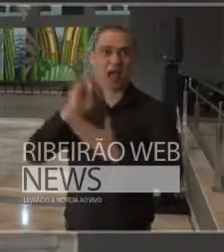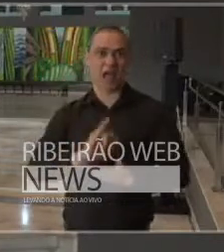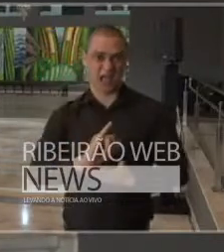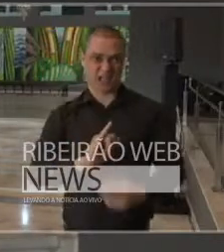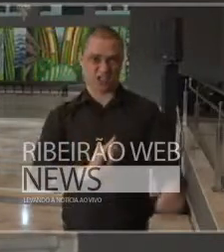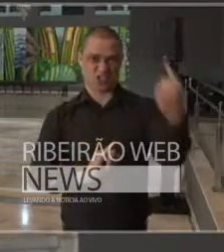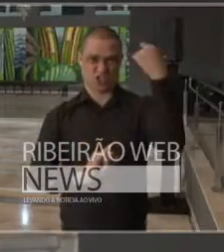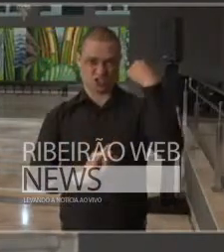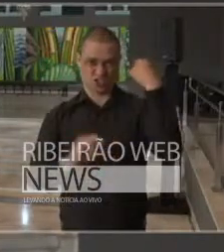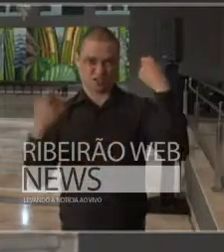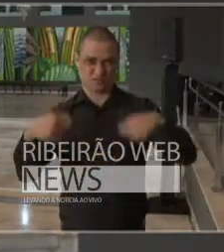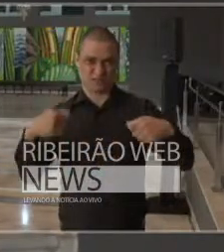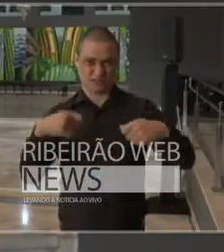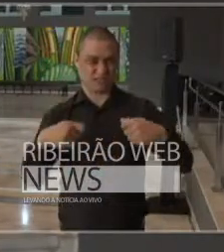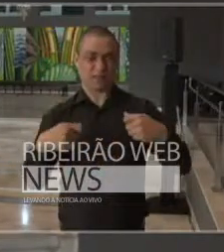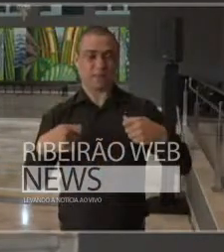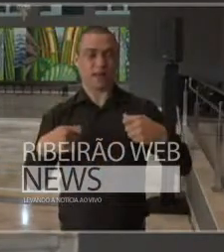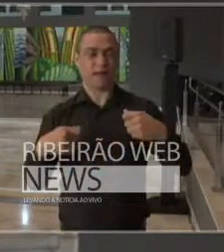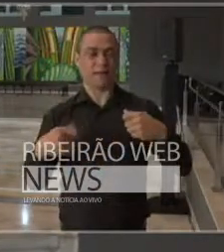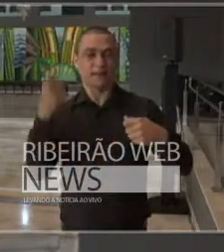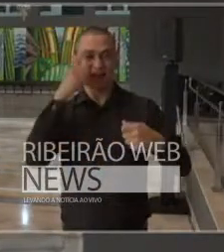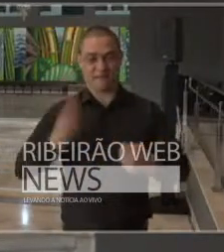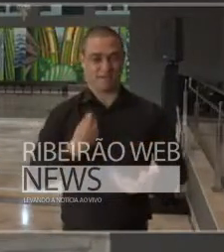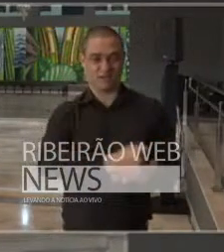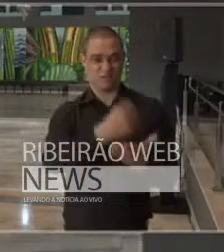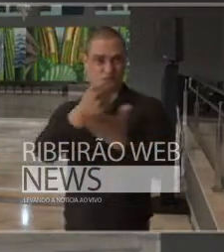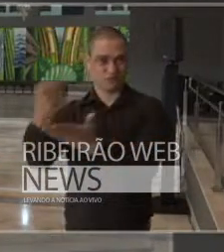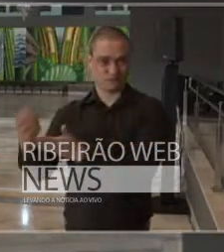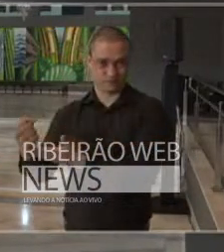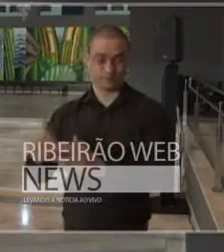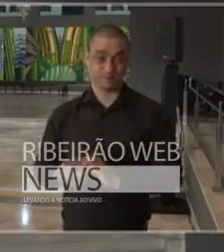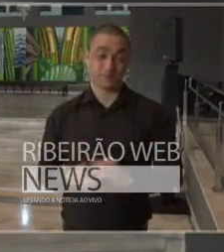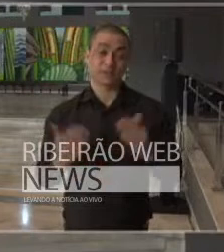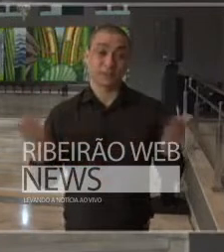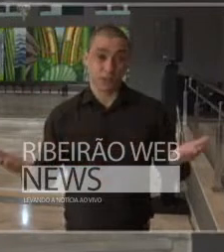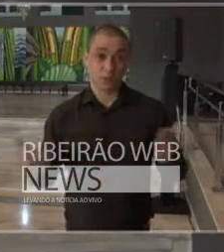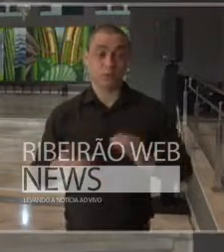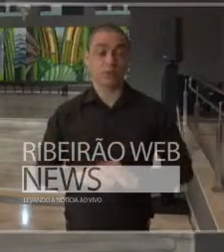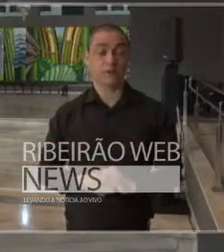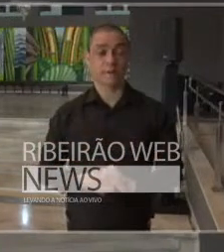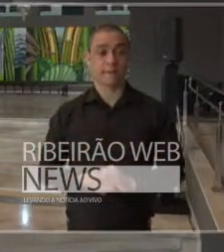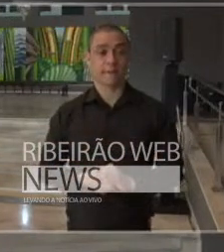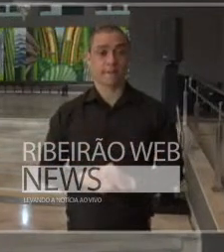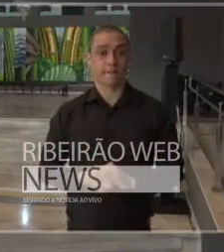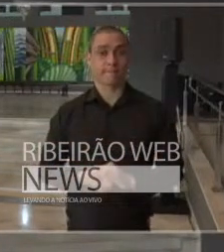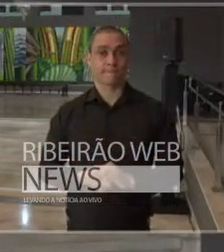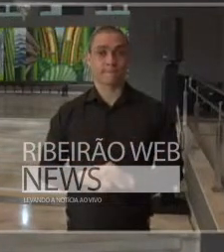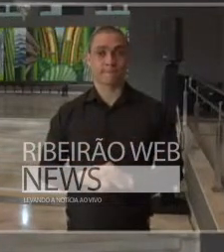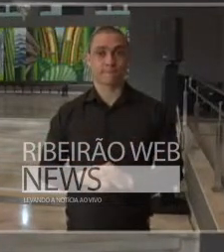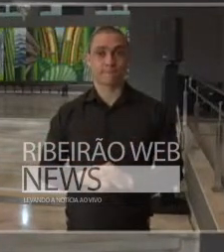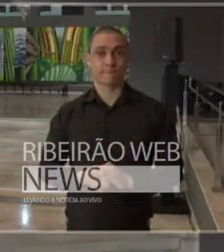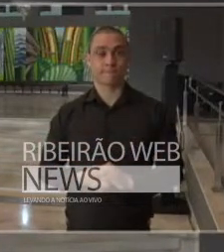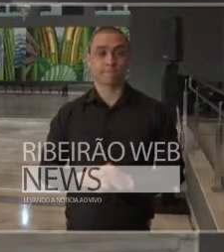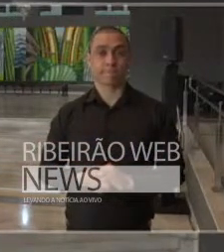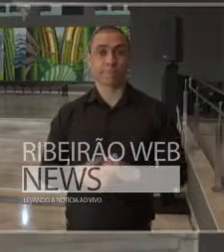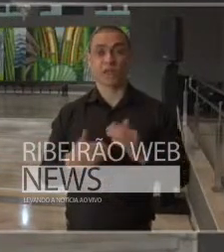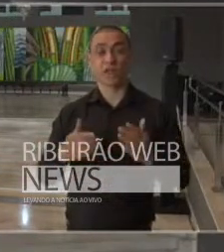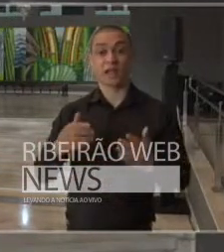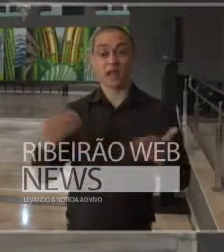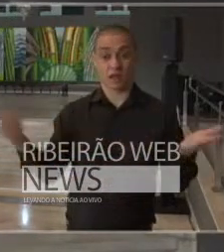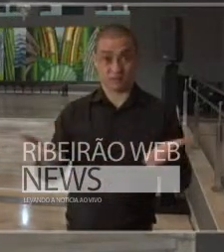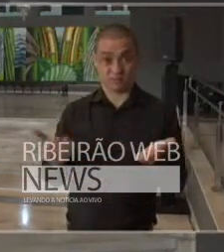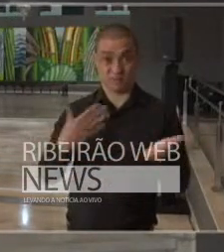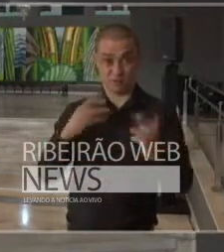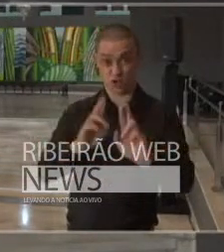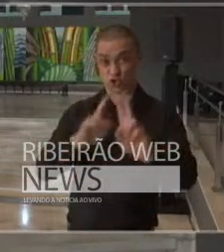passado recente para poder salvar vidas. Então o que existe